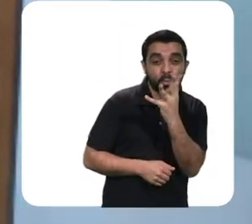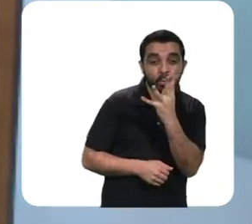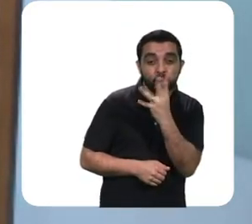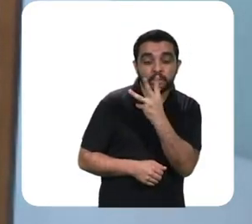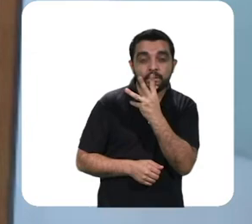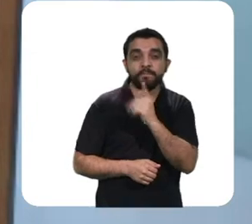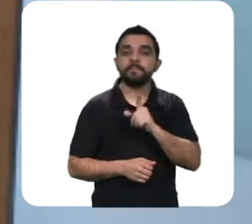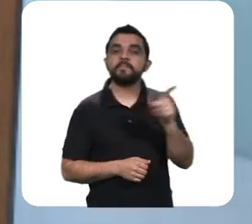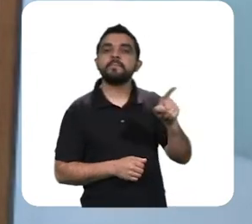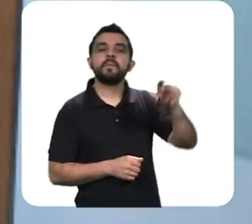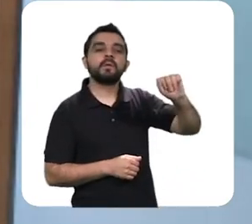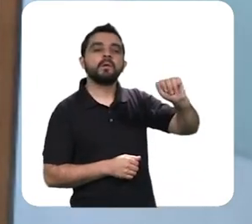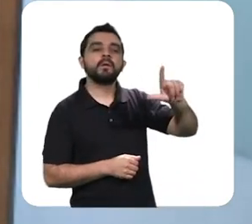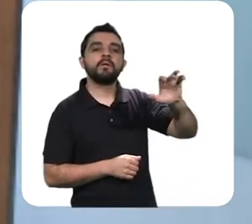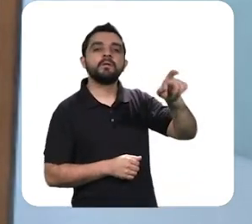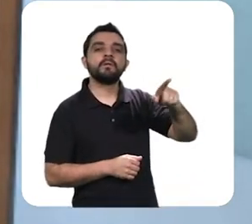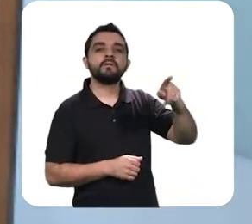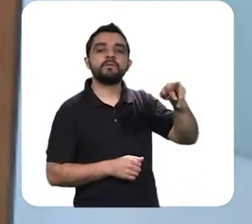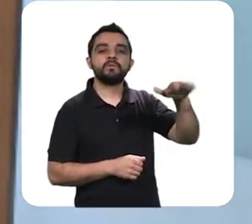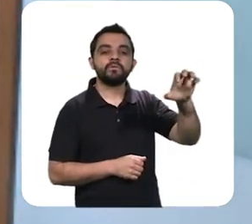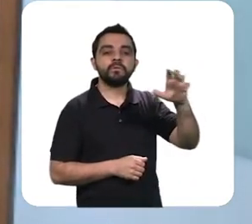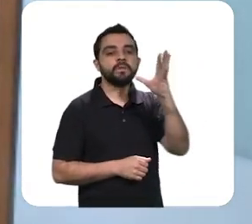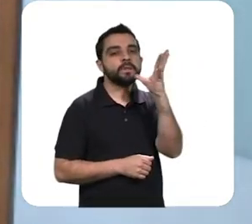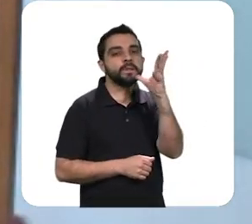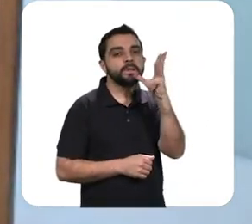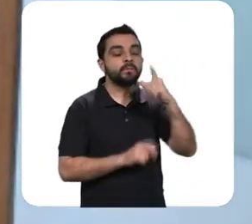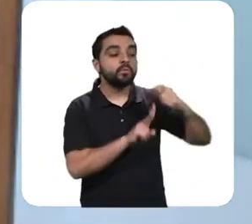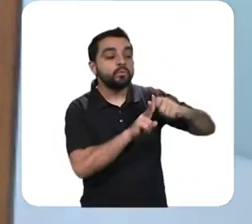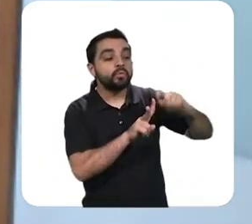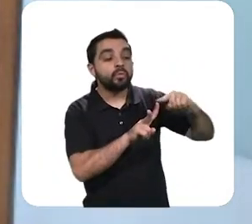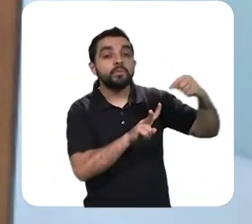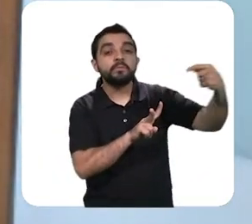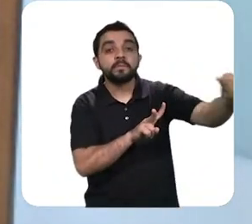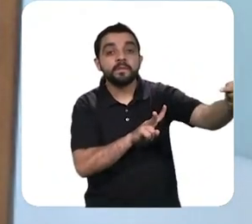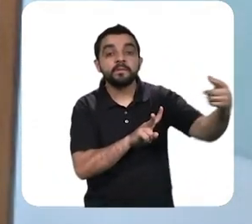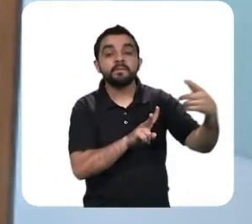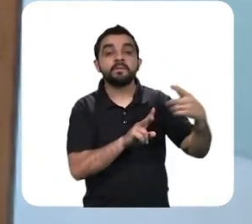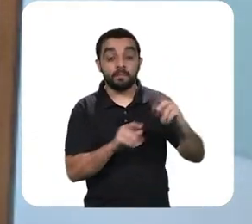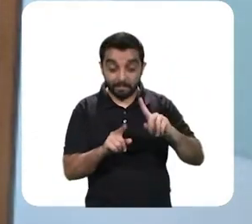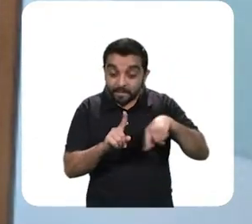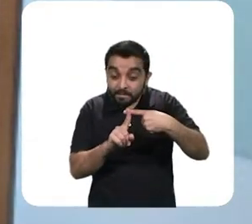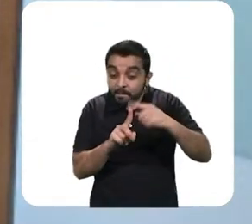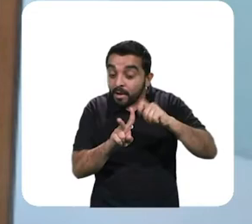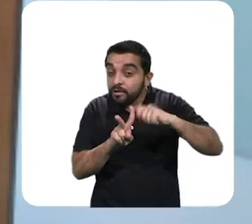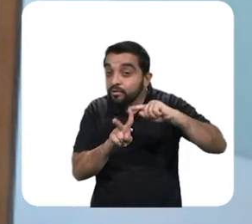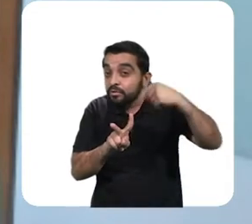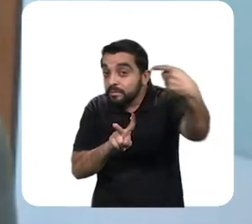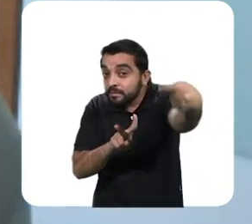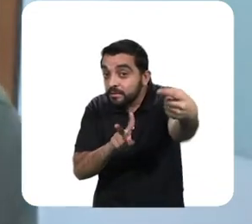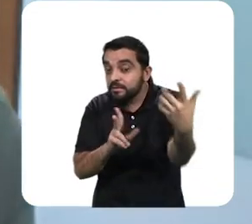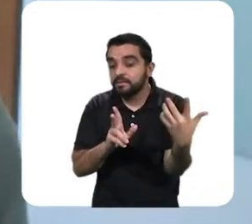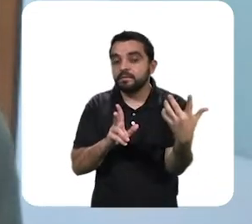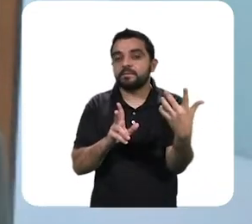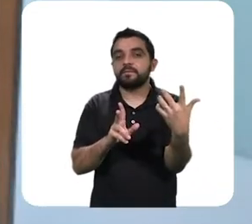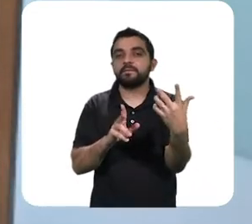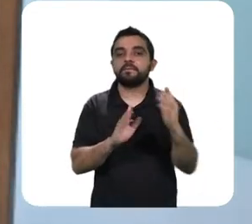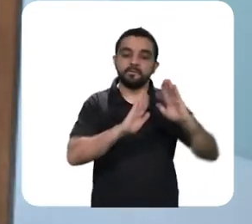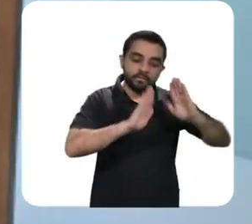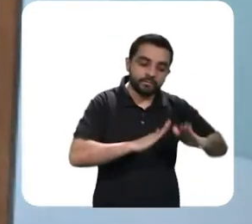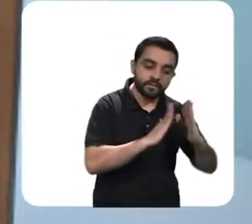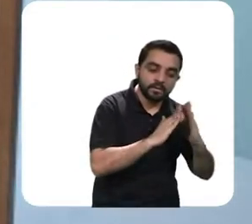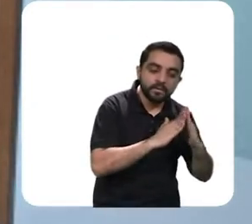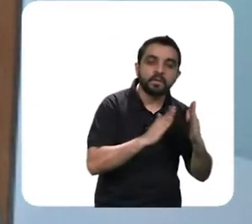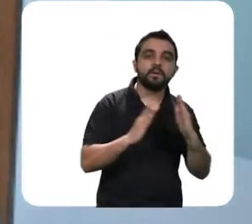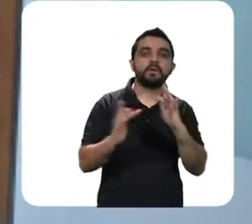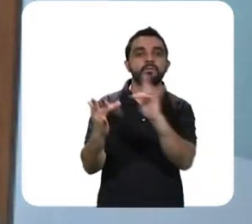estava comentando agora há pouco demorar mais um ou dois meses de intensificação da da da quarentena